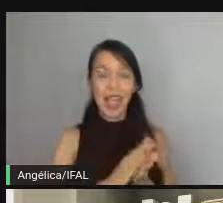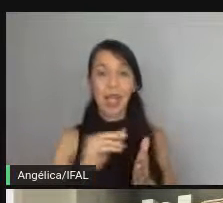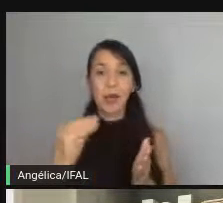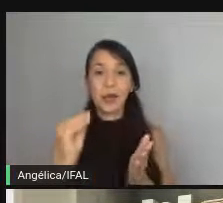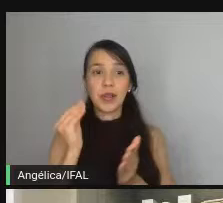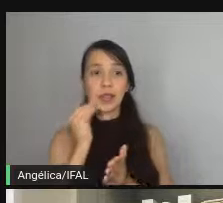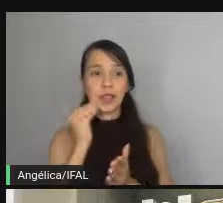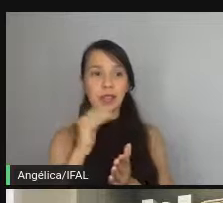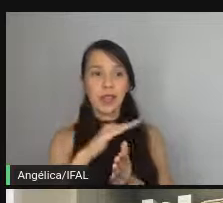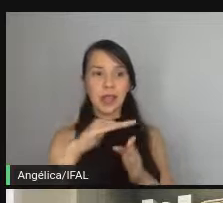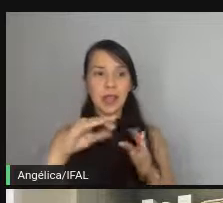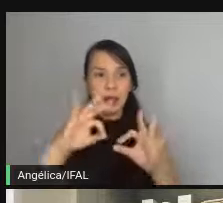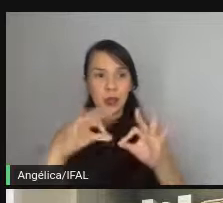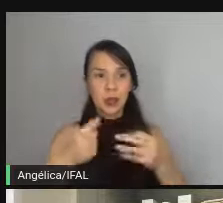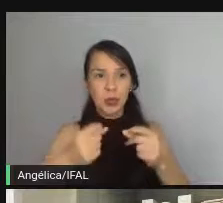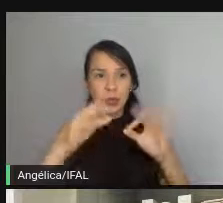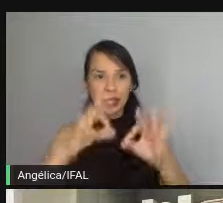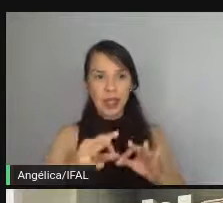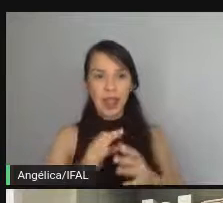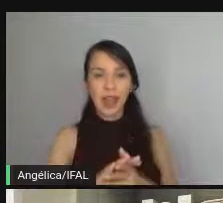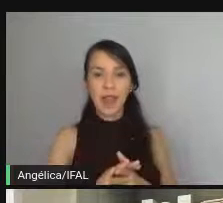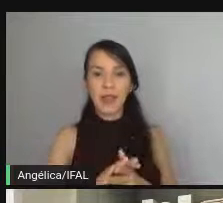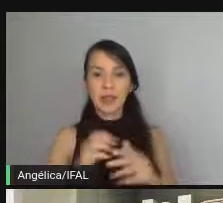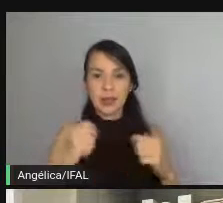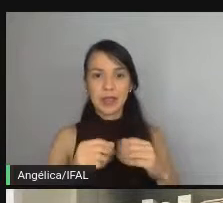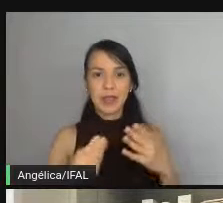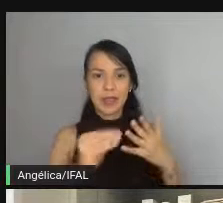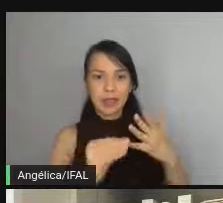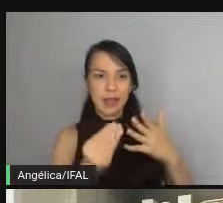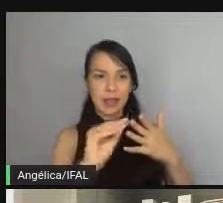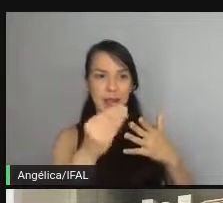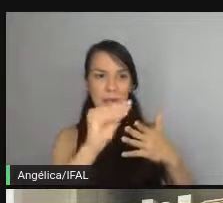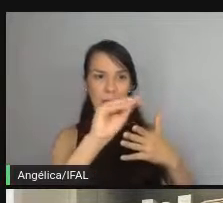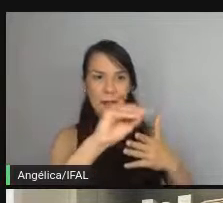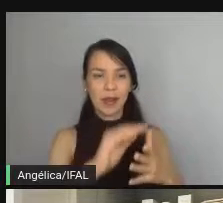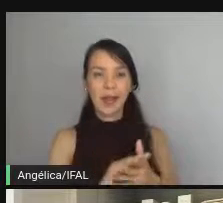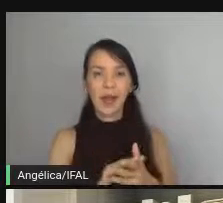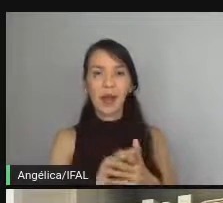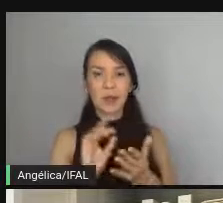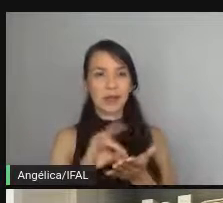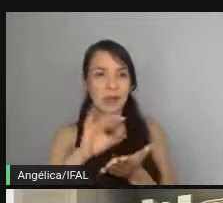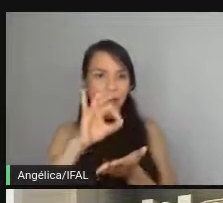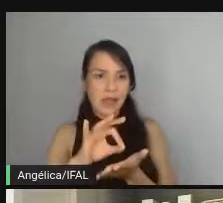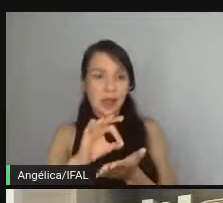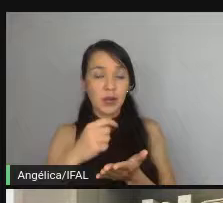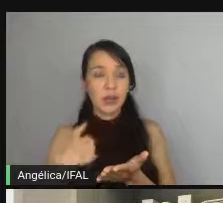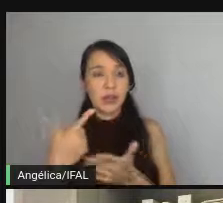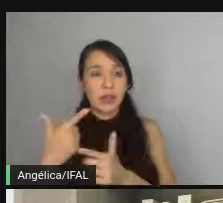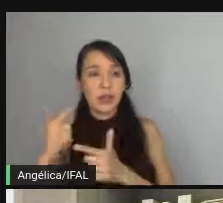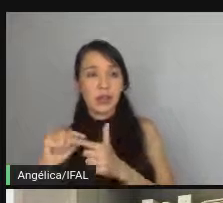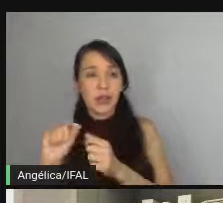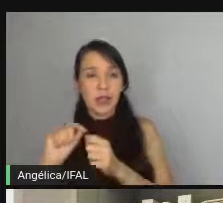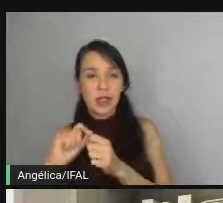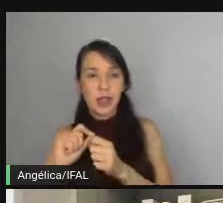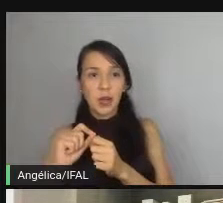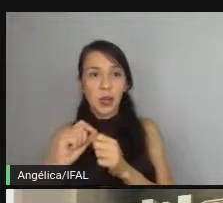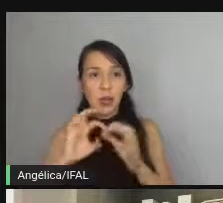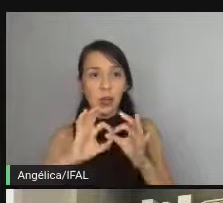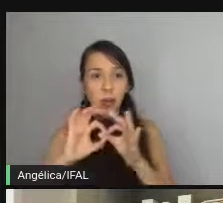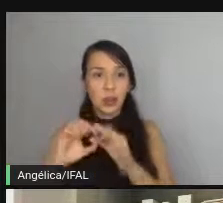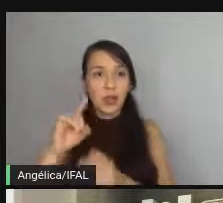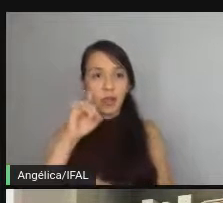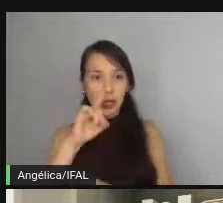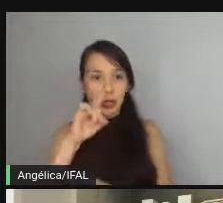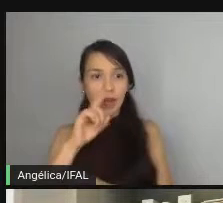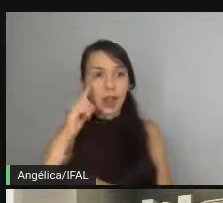só tá cobrindo o caso certinho então a gente tem que implementar só o que tá correto quando a gente criar o contexto de falha a gente começa a